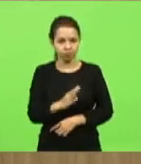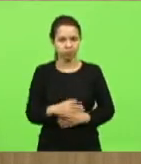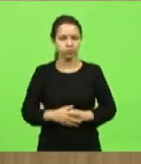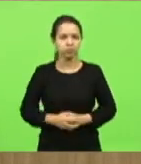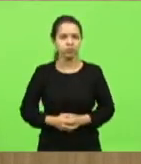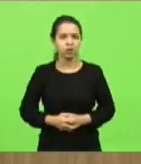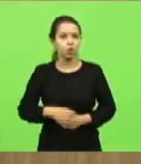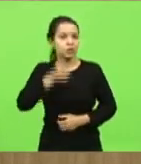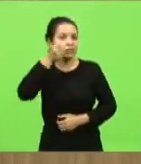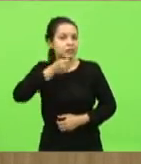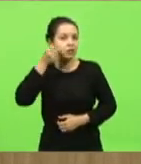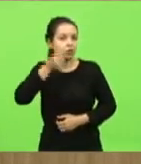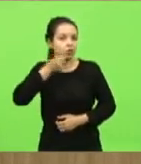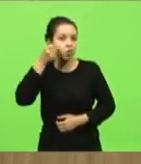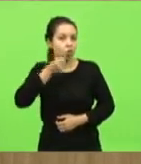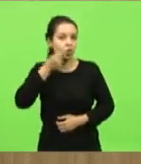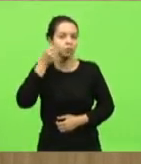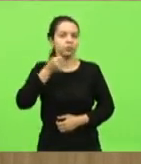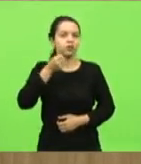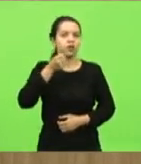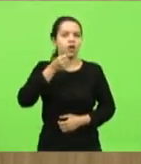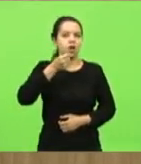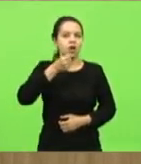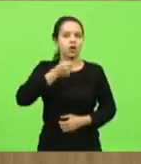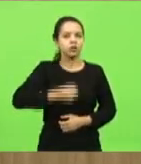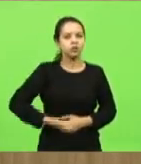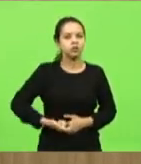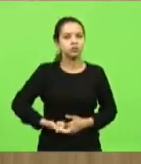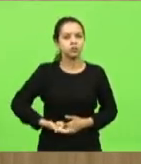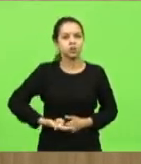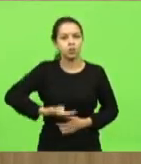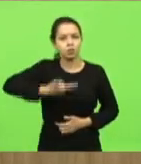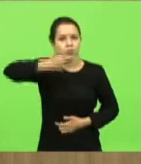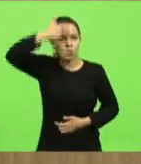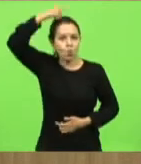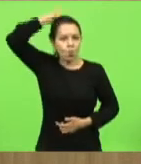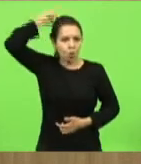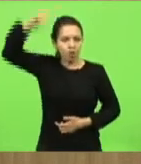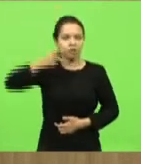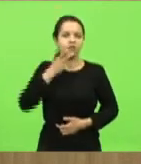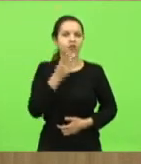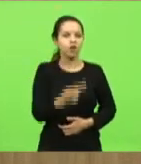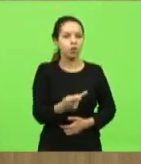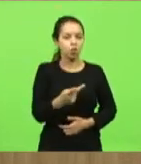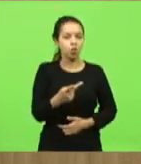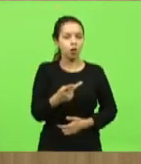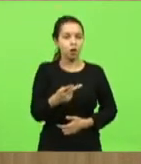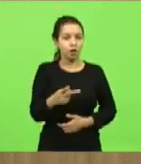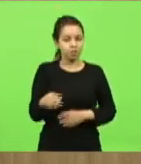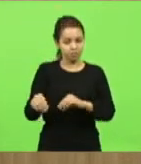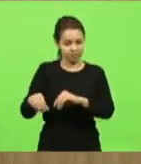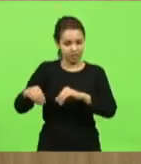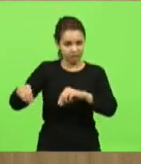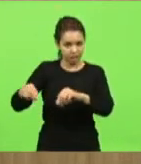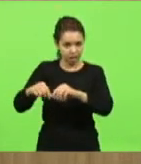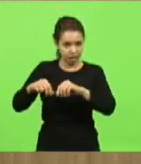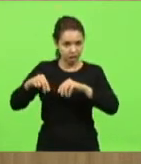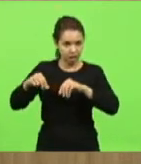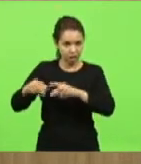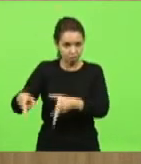senador Espiridão a mim sempre dizia que quando não se tira da terra se tem que tirar de alguém